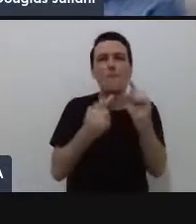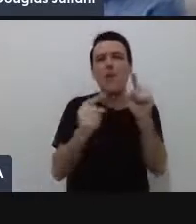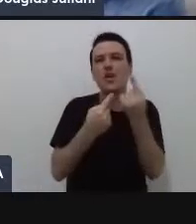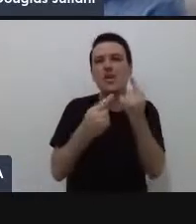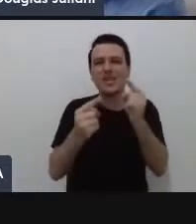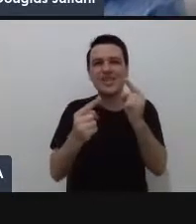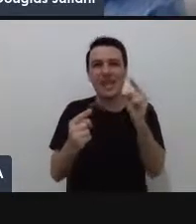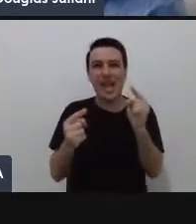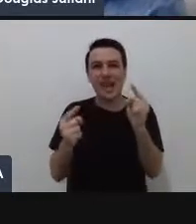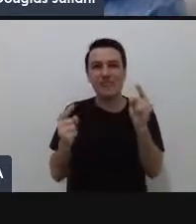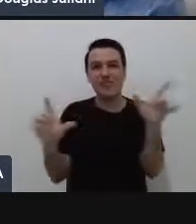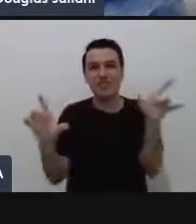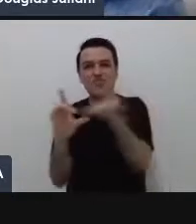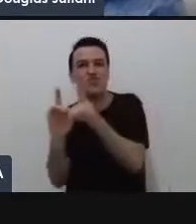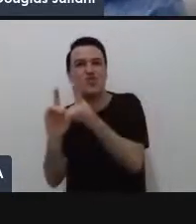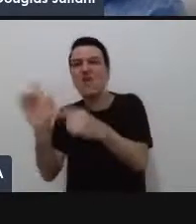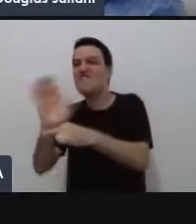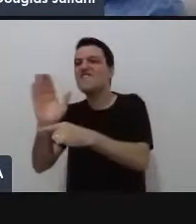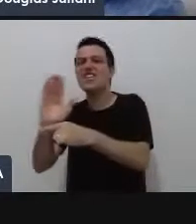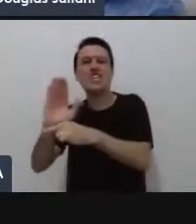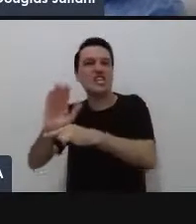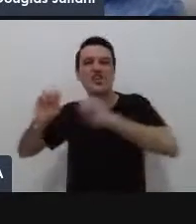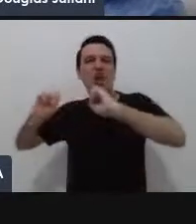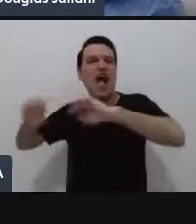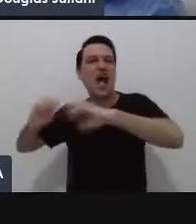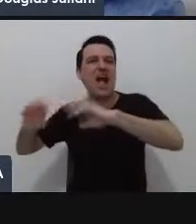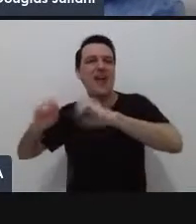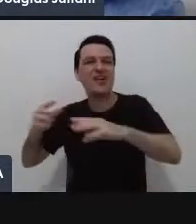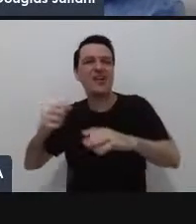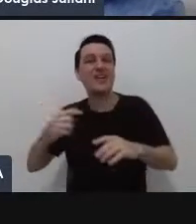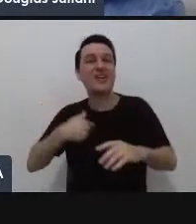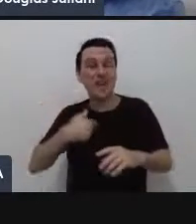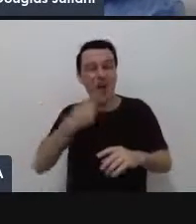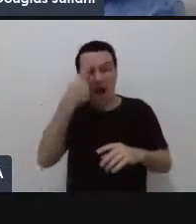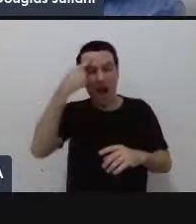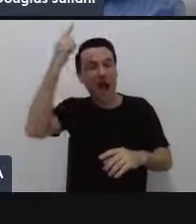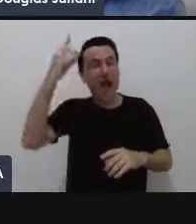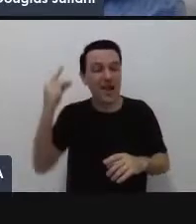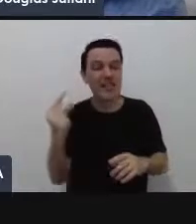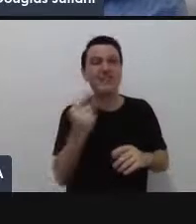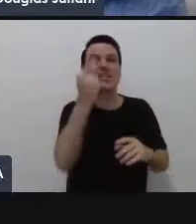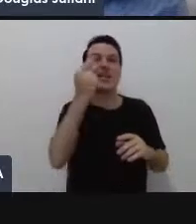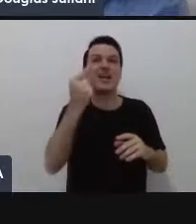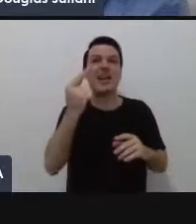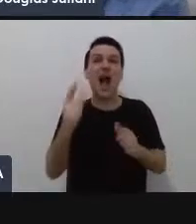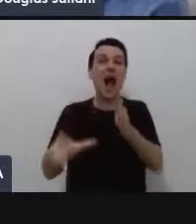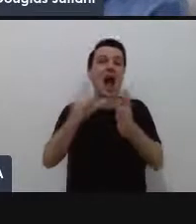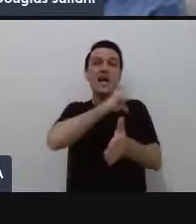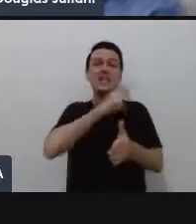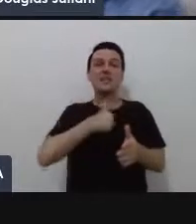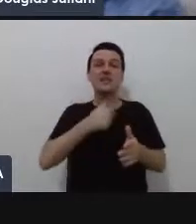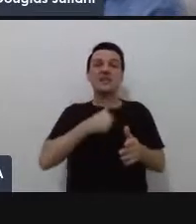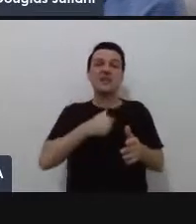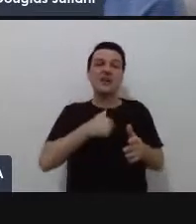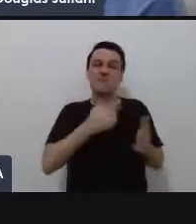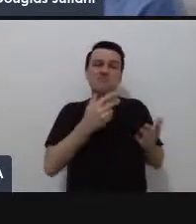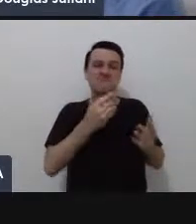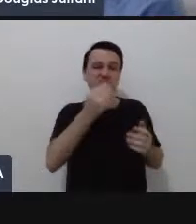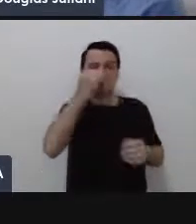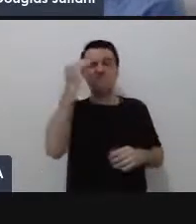didáticos lá do Cerfeade, e acabei usando uma coisa que eu gostava de fazer e que estava escondida, e a gente aproveitou e criou